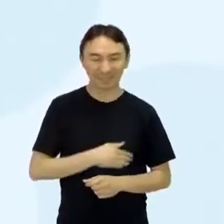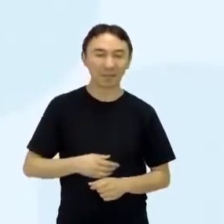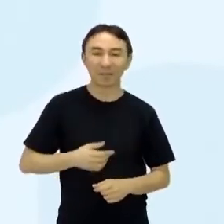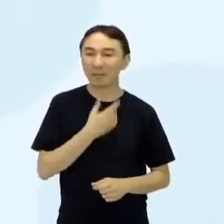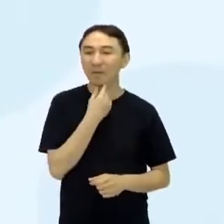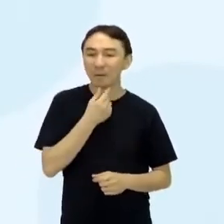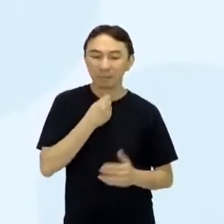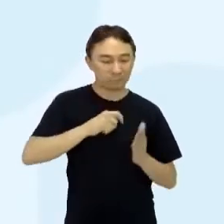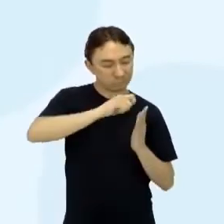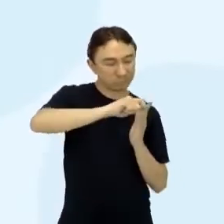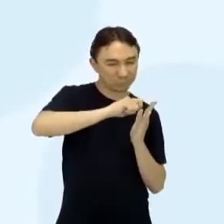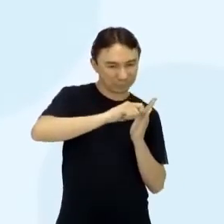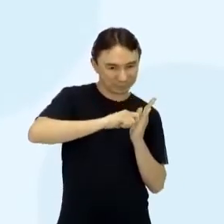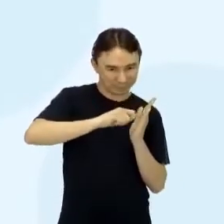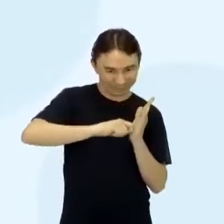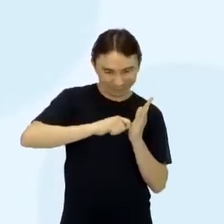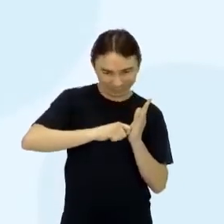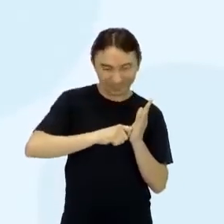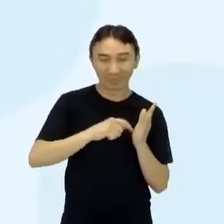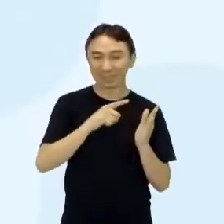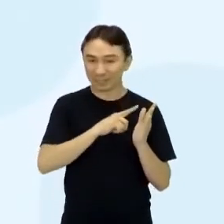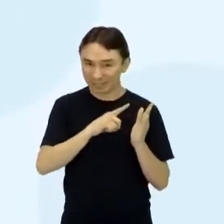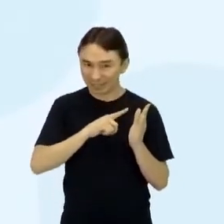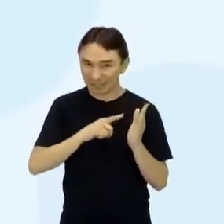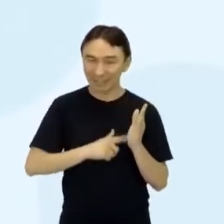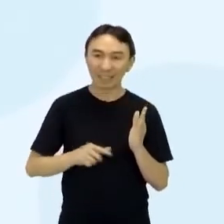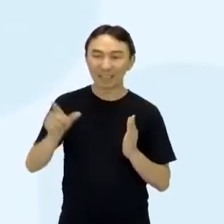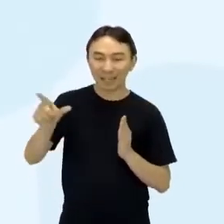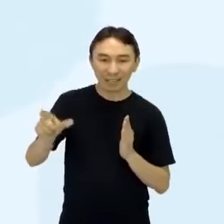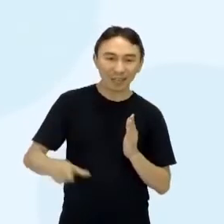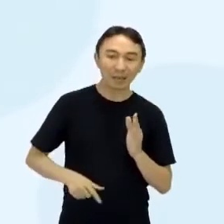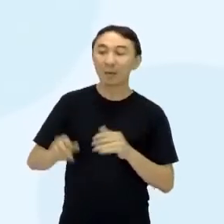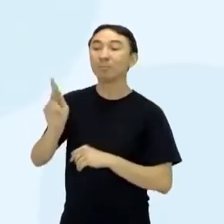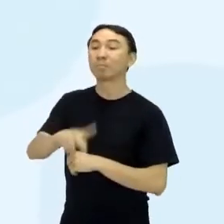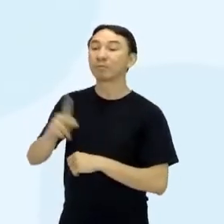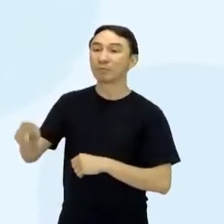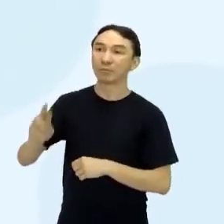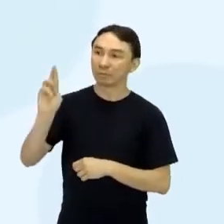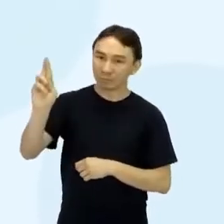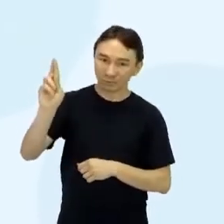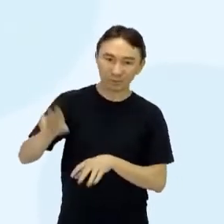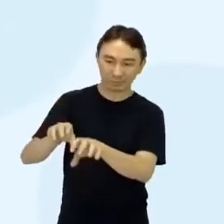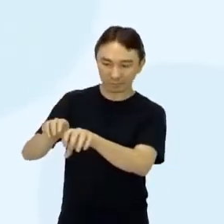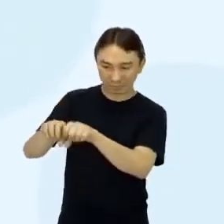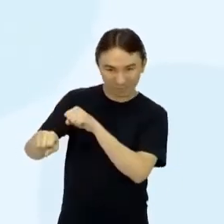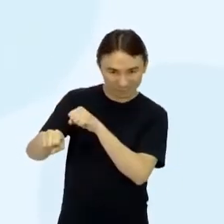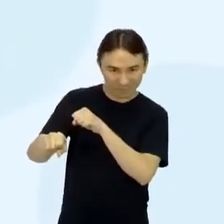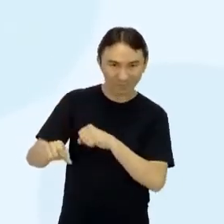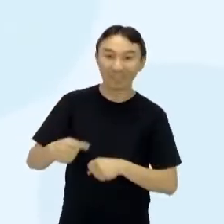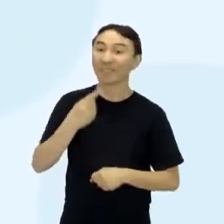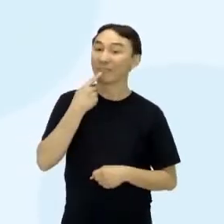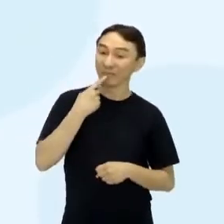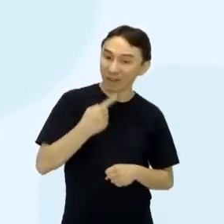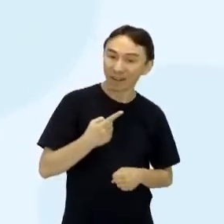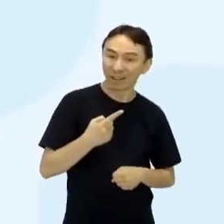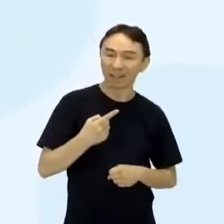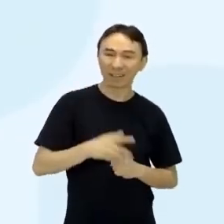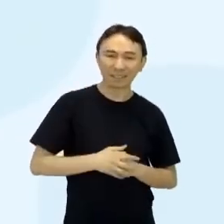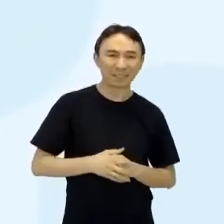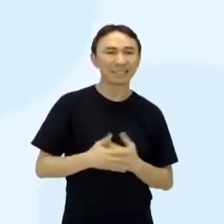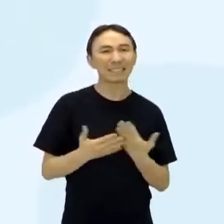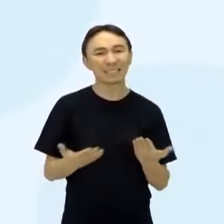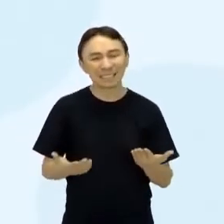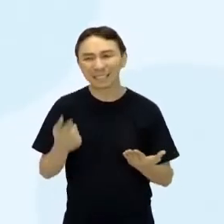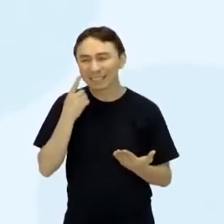nesse fragmento que nós lemos, ele cita a formação do professor responsável pela pesquisa. Eu praticamente respondi, né? Qual foi o